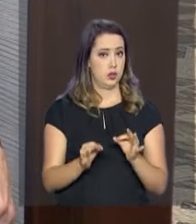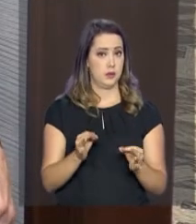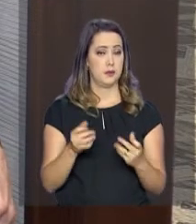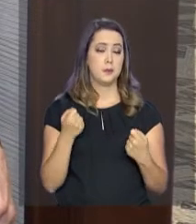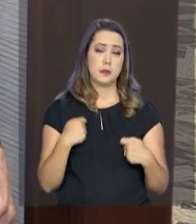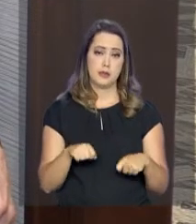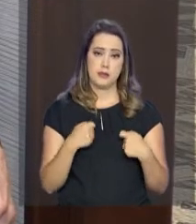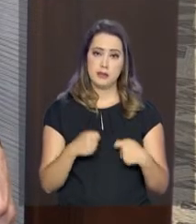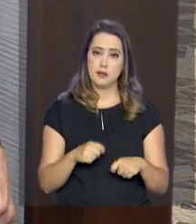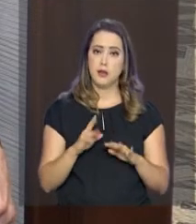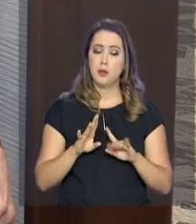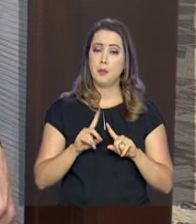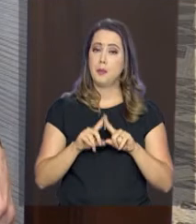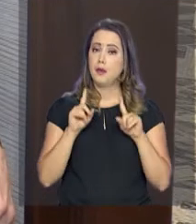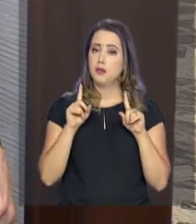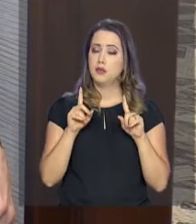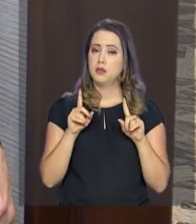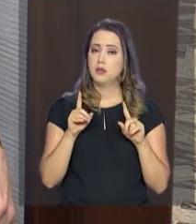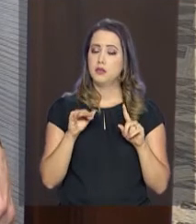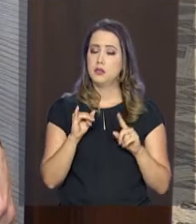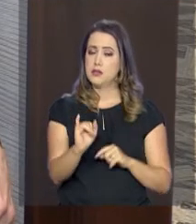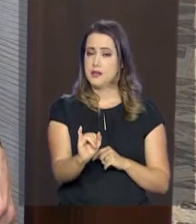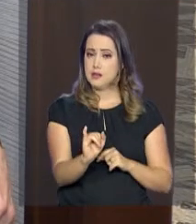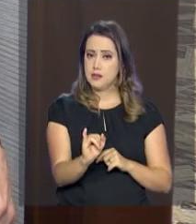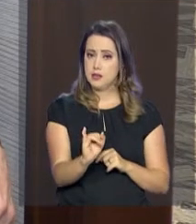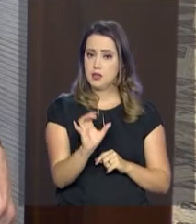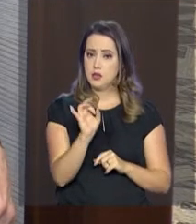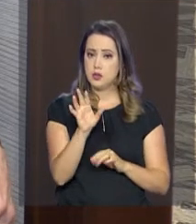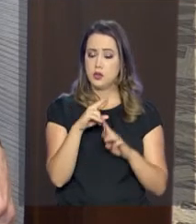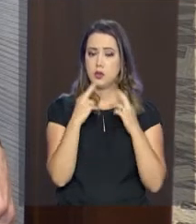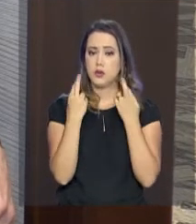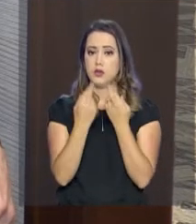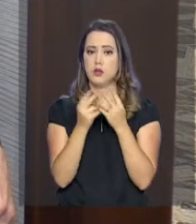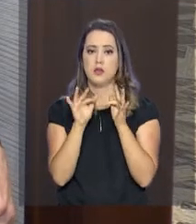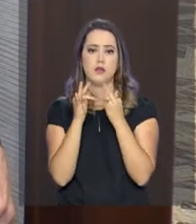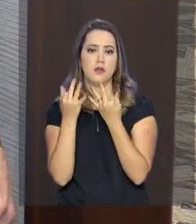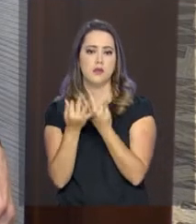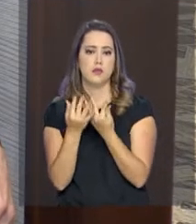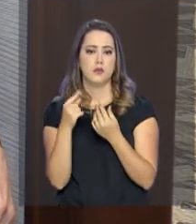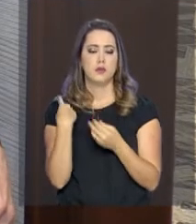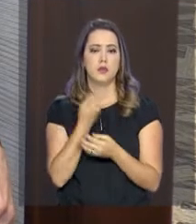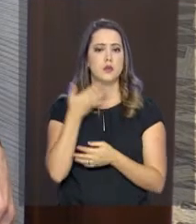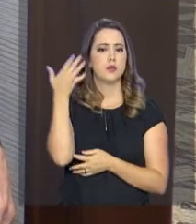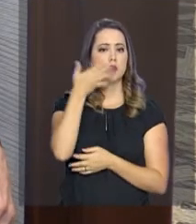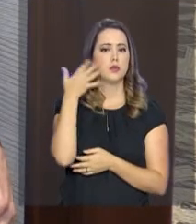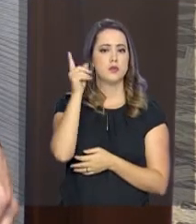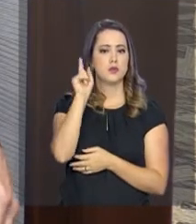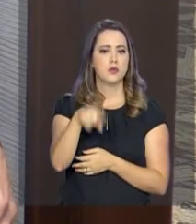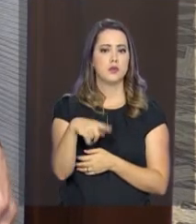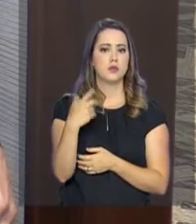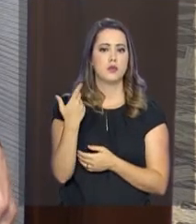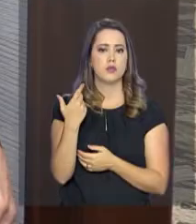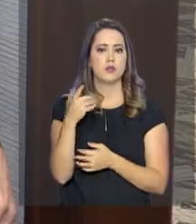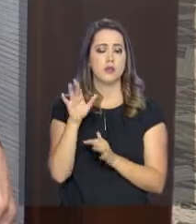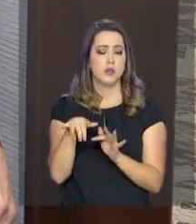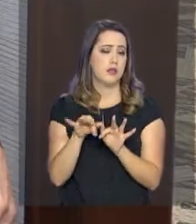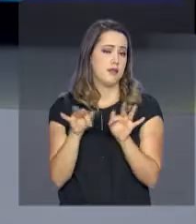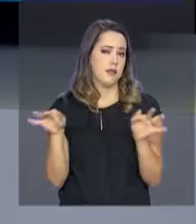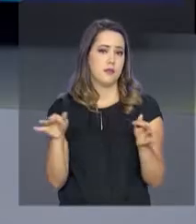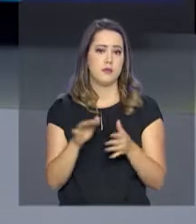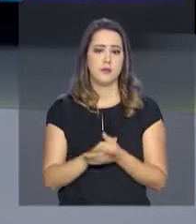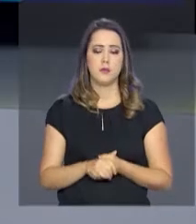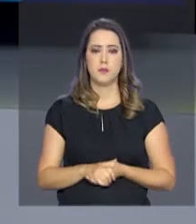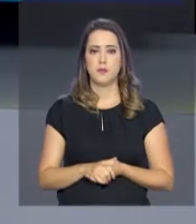andamento do assunto. Se for apenas reunião familiar, nos foi explicado que é um processo relativamente simples.